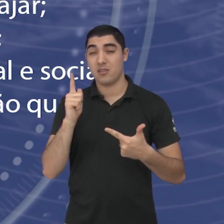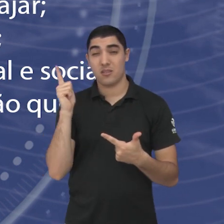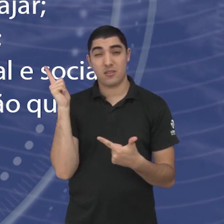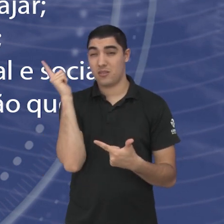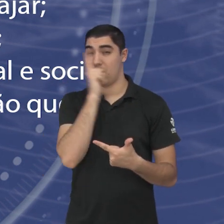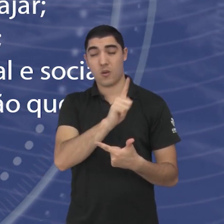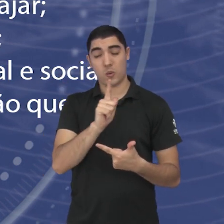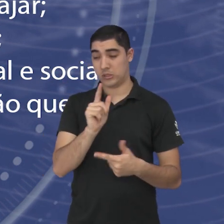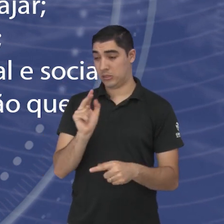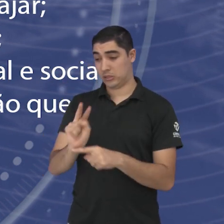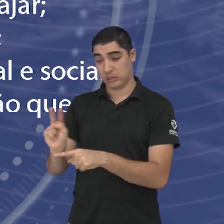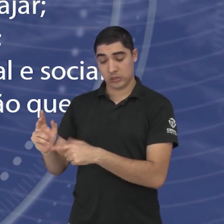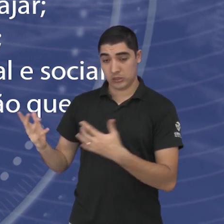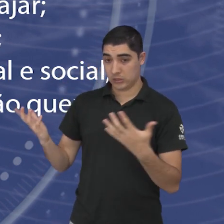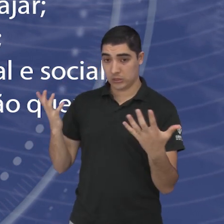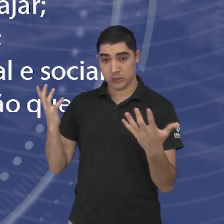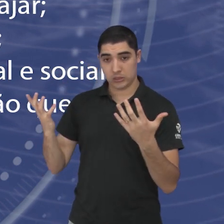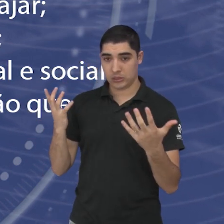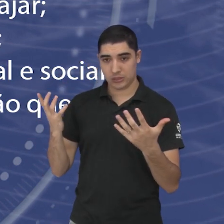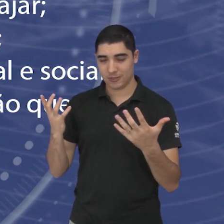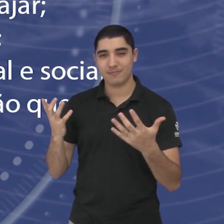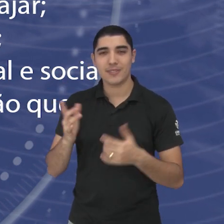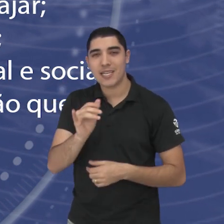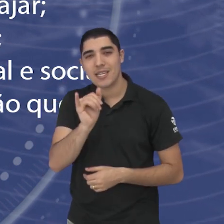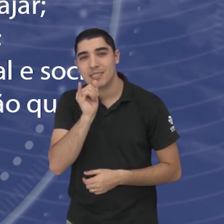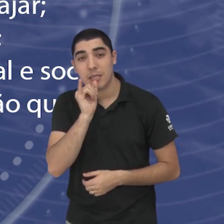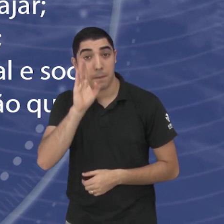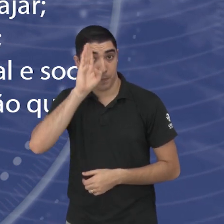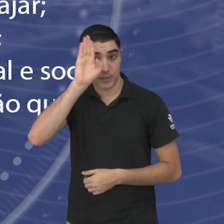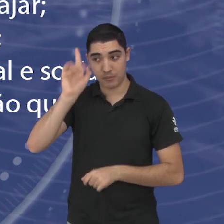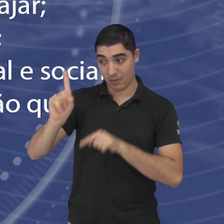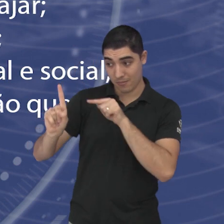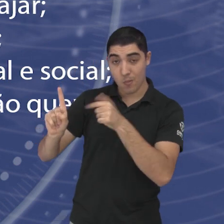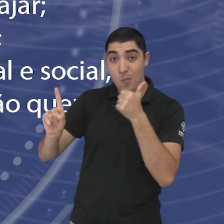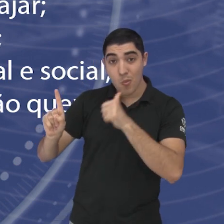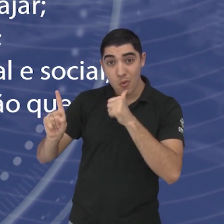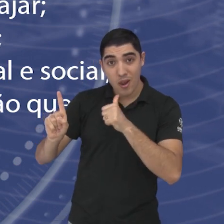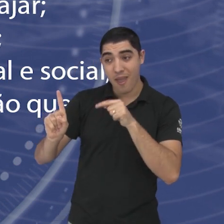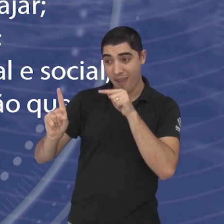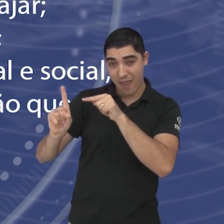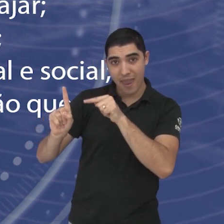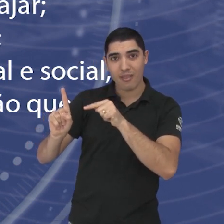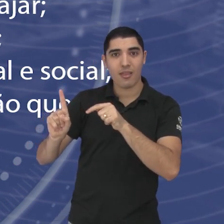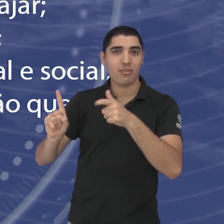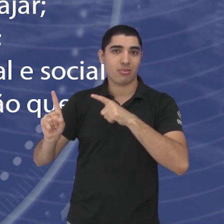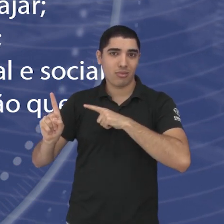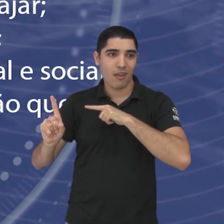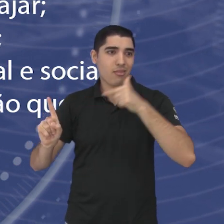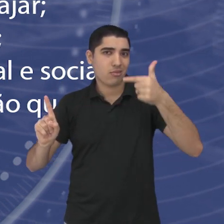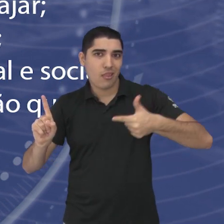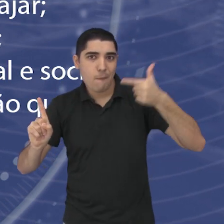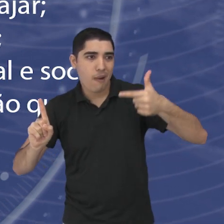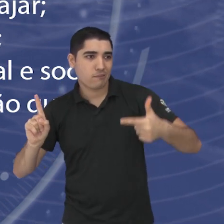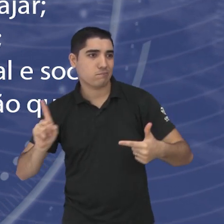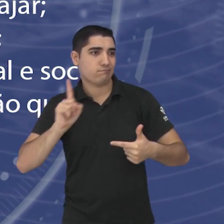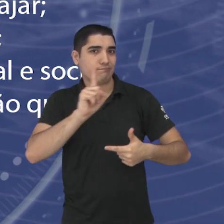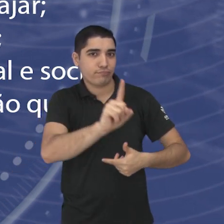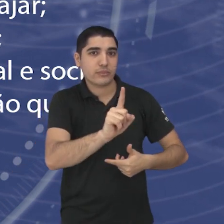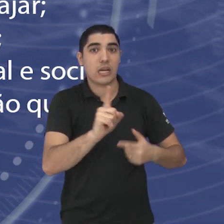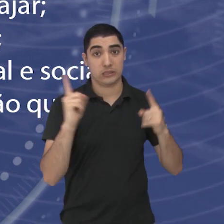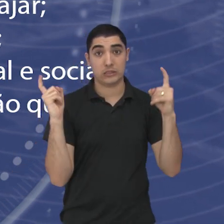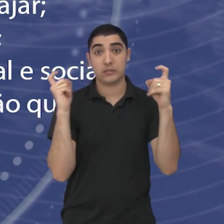conta. Aí hoje, quando a gente pensa, principalmente, mulheres cada vez mais inseridas no mercado de trabalho.